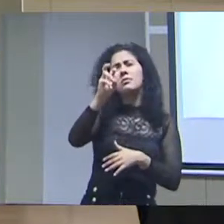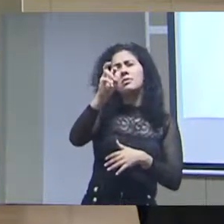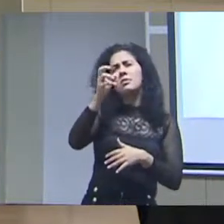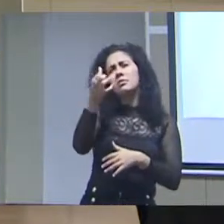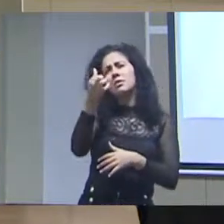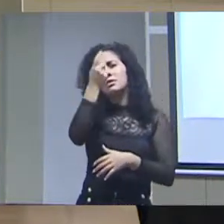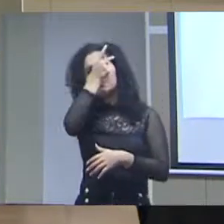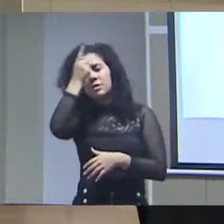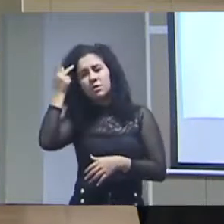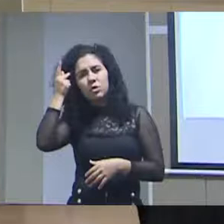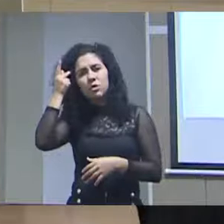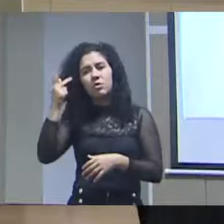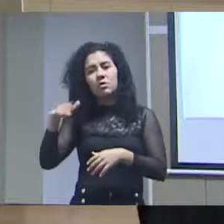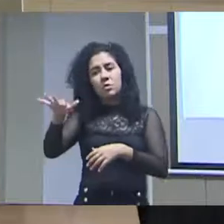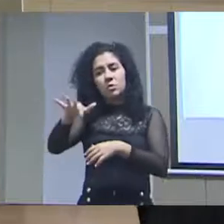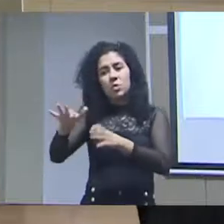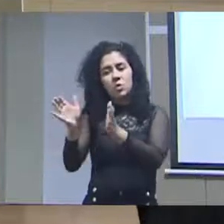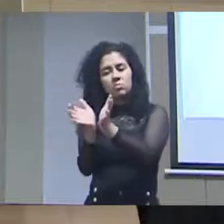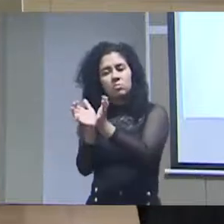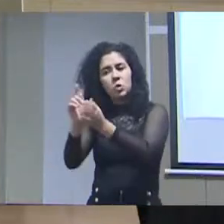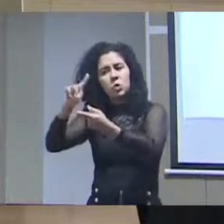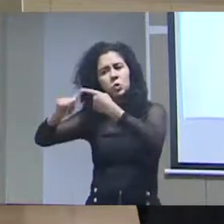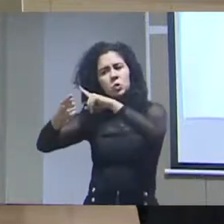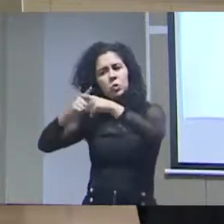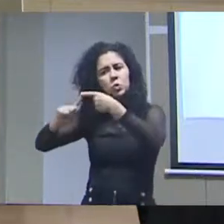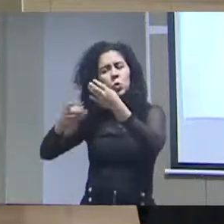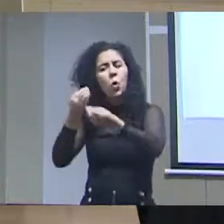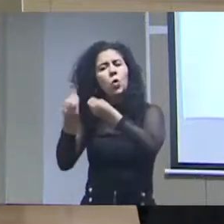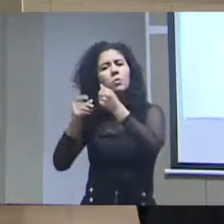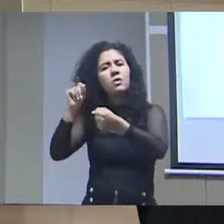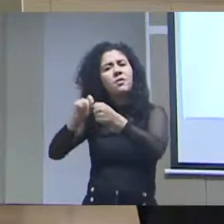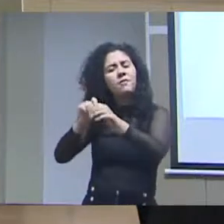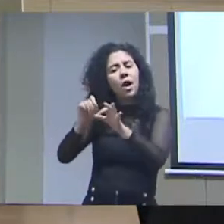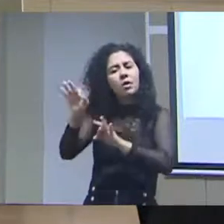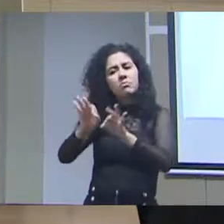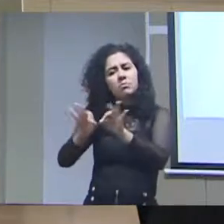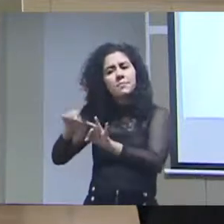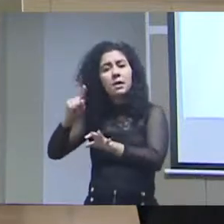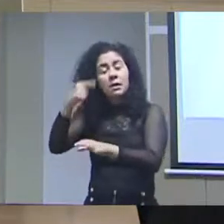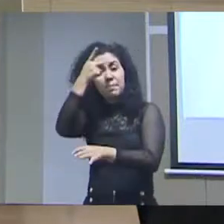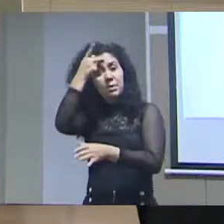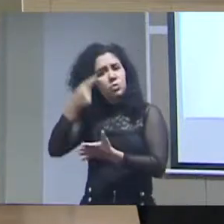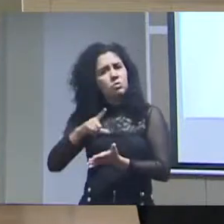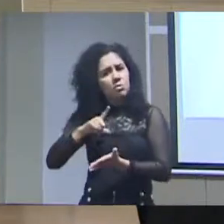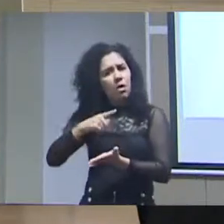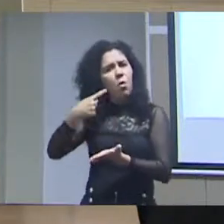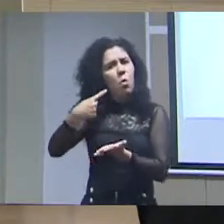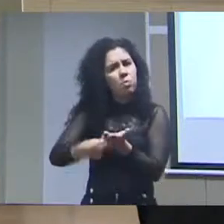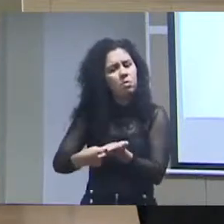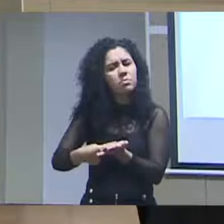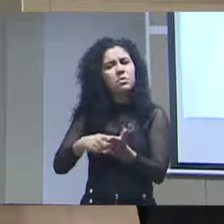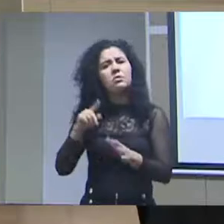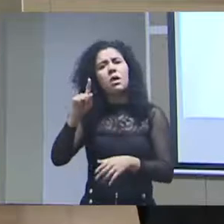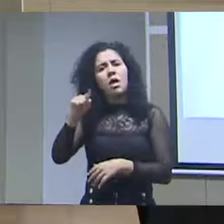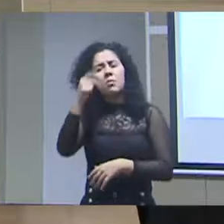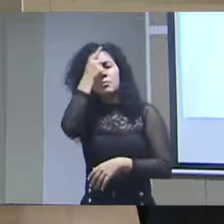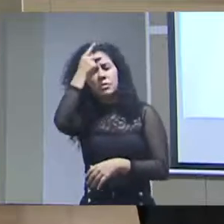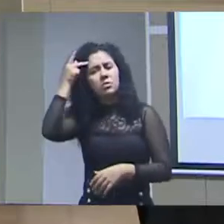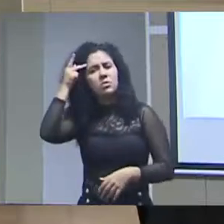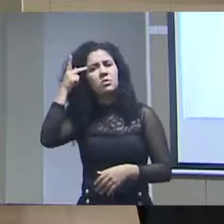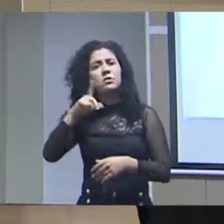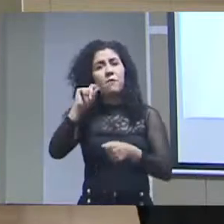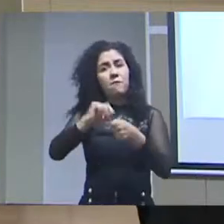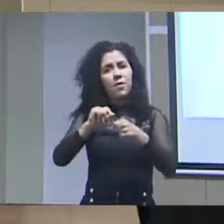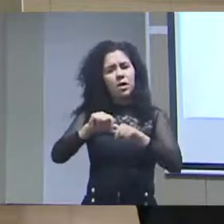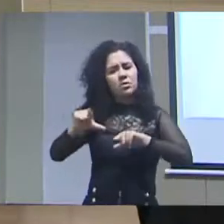ou seis pessoas que fazem essa definição desse plano tabular. E isso é legal, porque são pessoas comprometidas, são pessoas que estão ali,